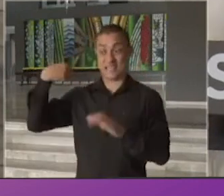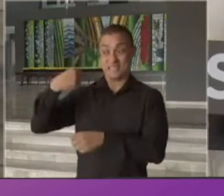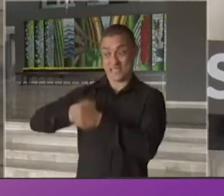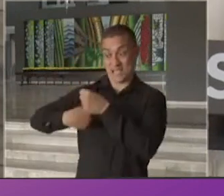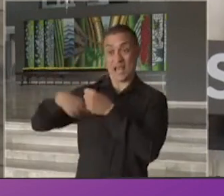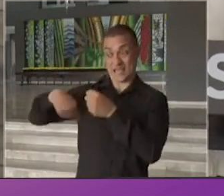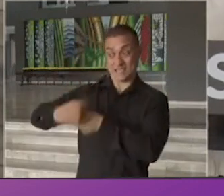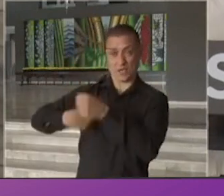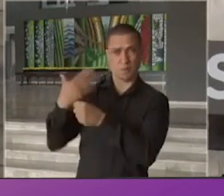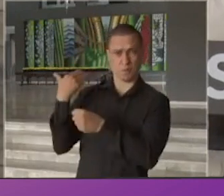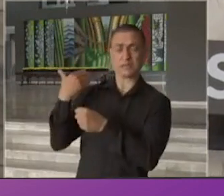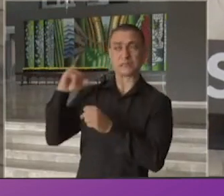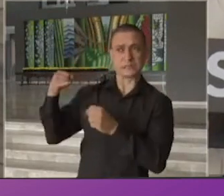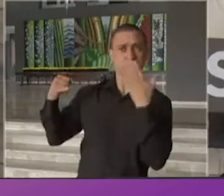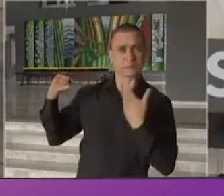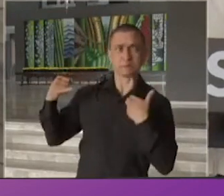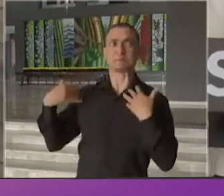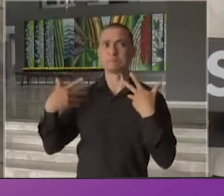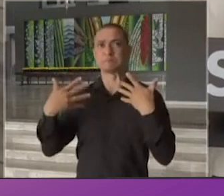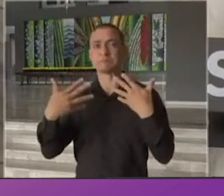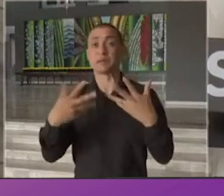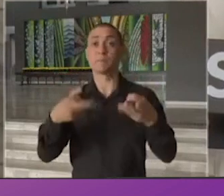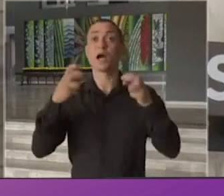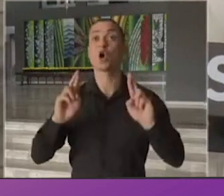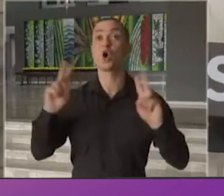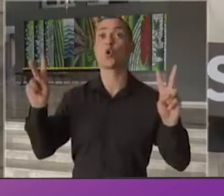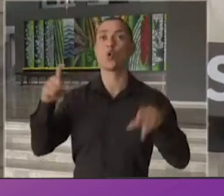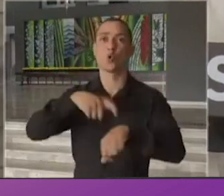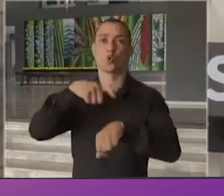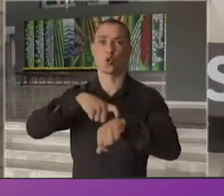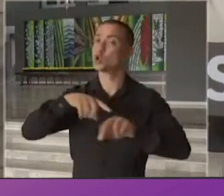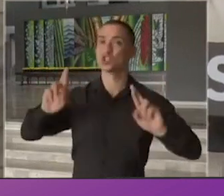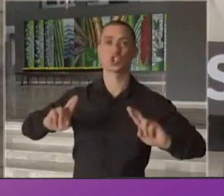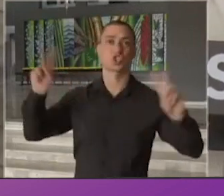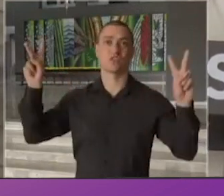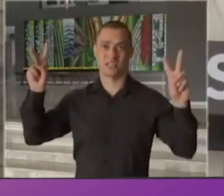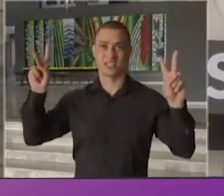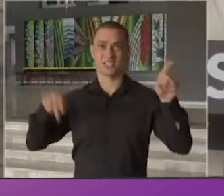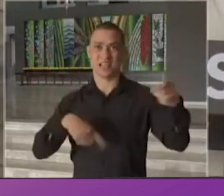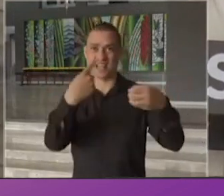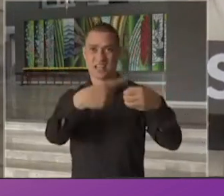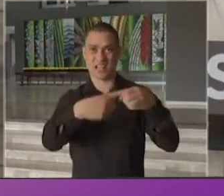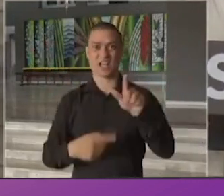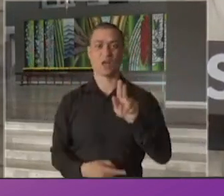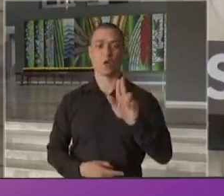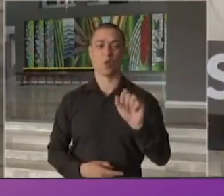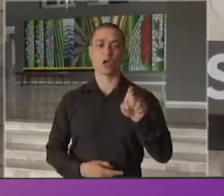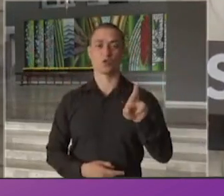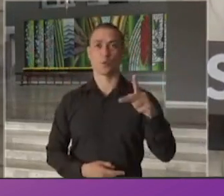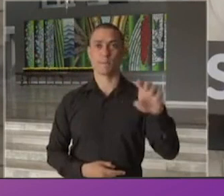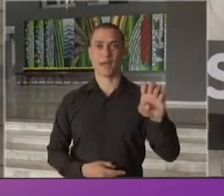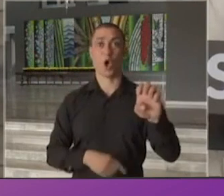e que levou em consideração a diferença do momento epidemiológico do município de Guaxupé em relação